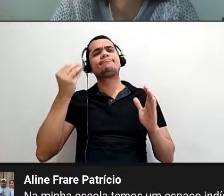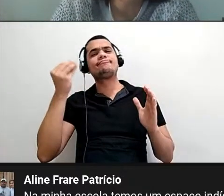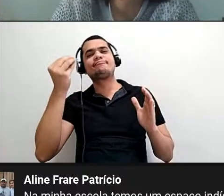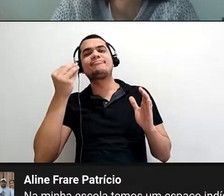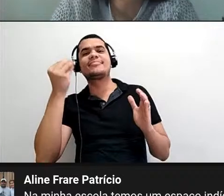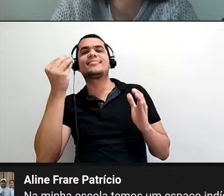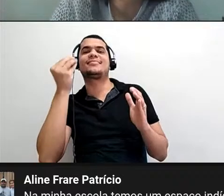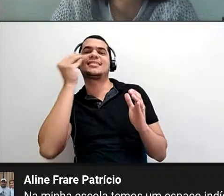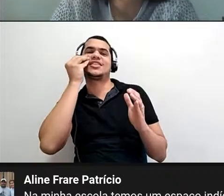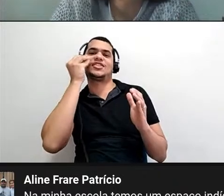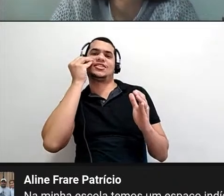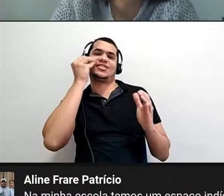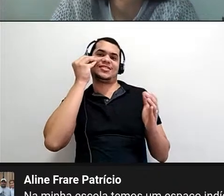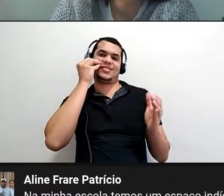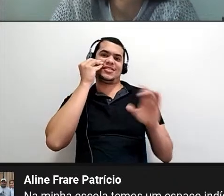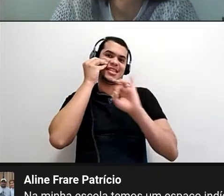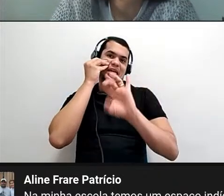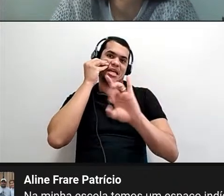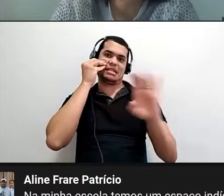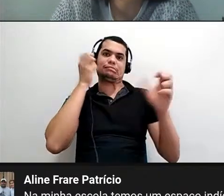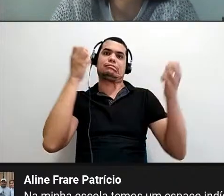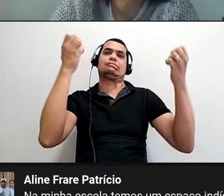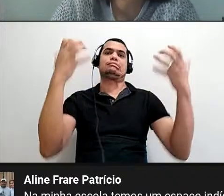experimentar, não é um explicar.